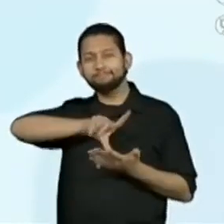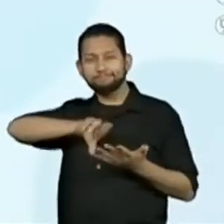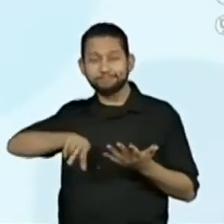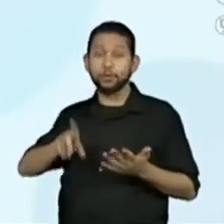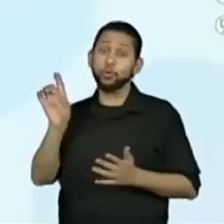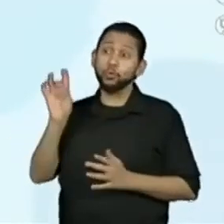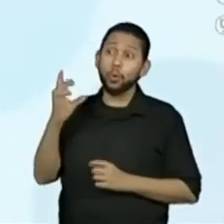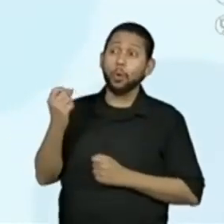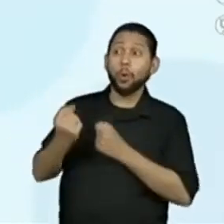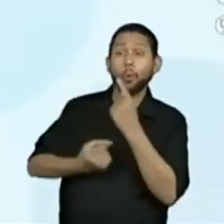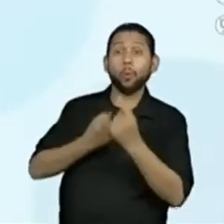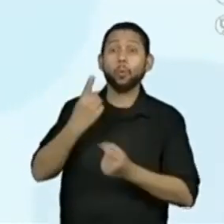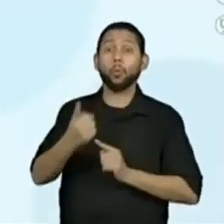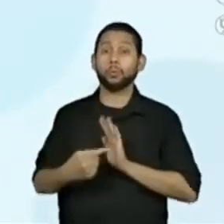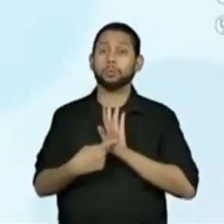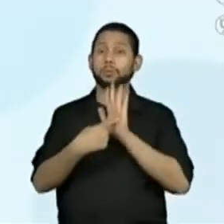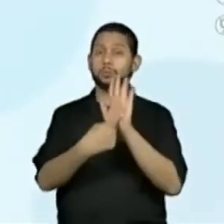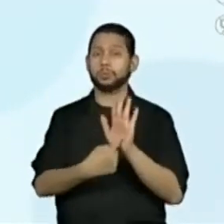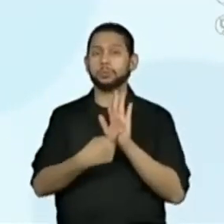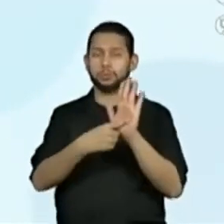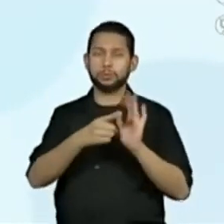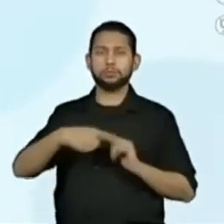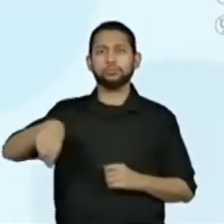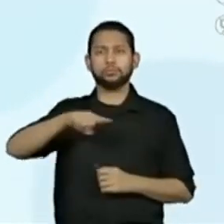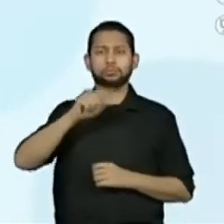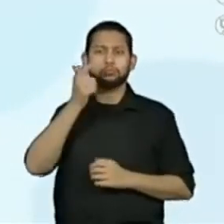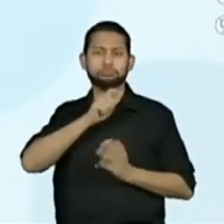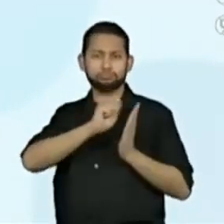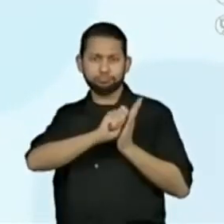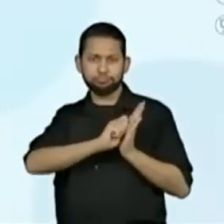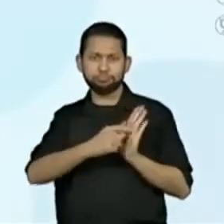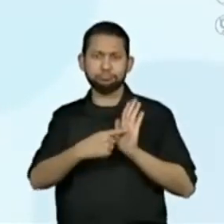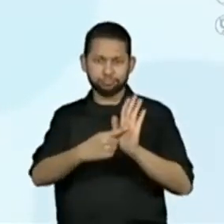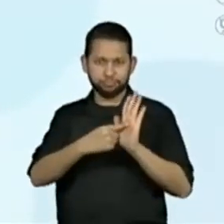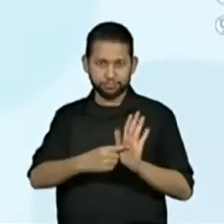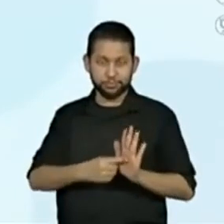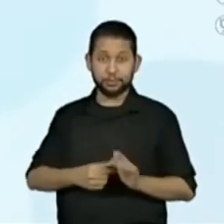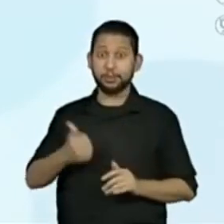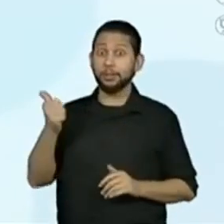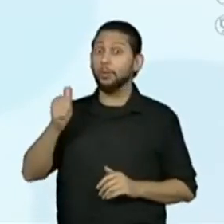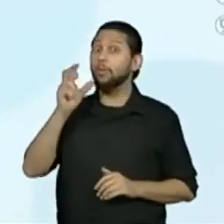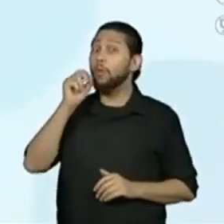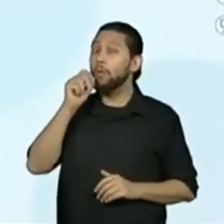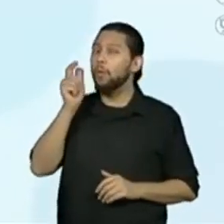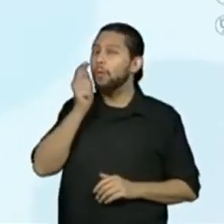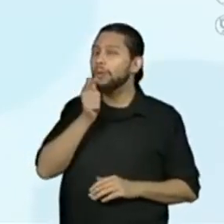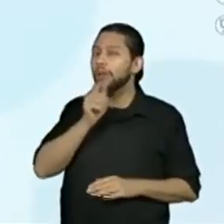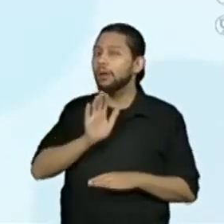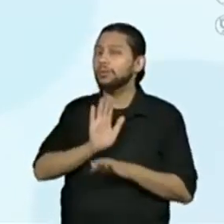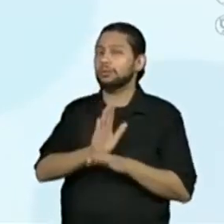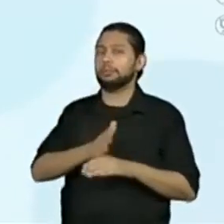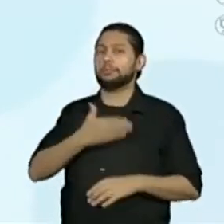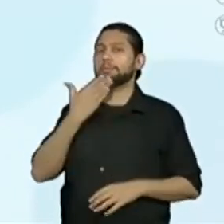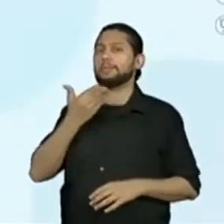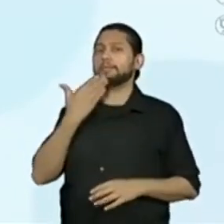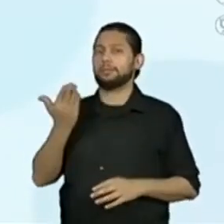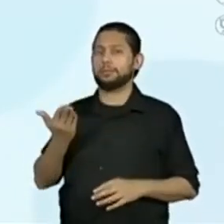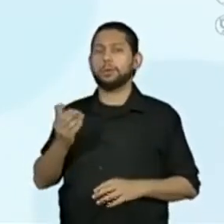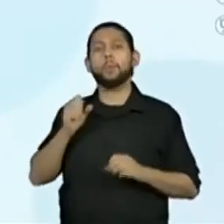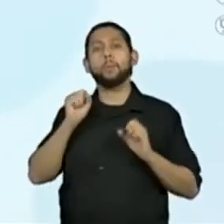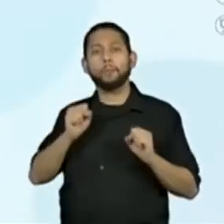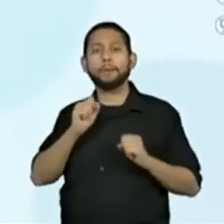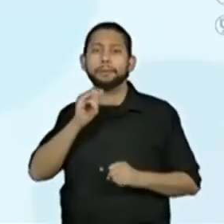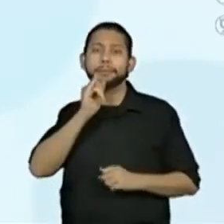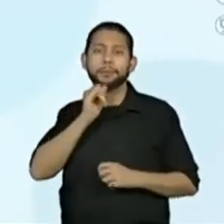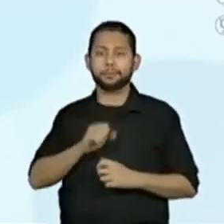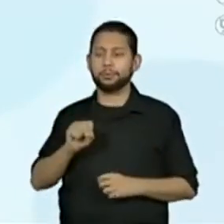algumas maneiras que nós anotamos. Algumas maneiras do avô facilitar o troco. Então, ele podia ter dado R